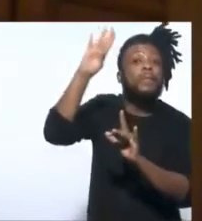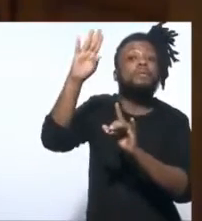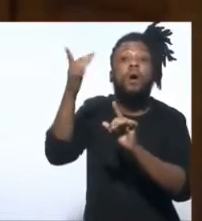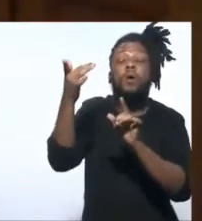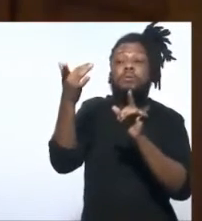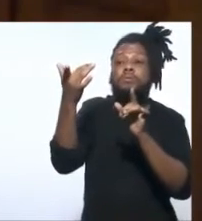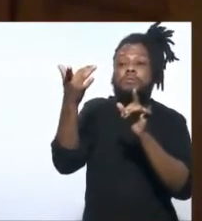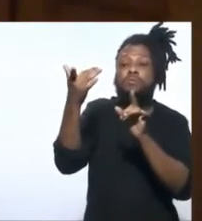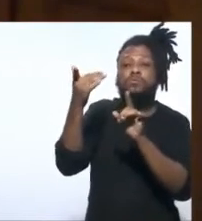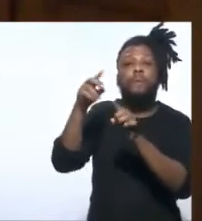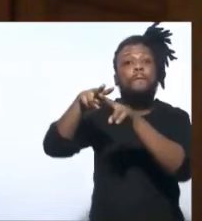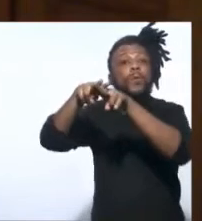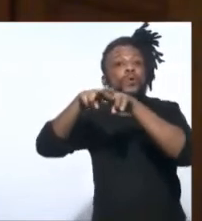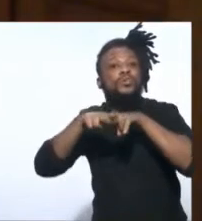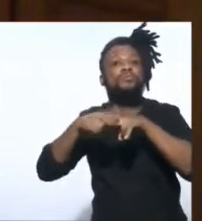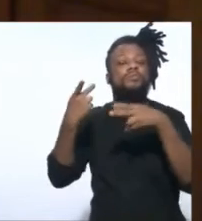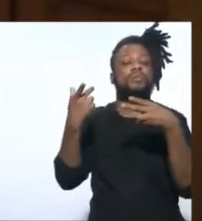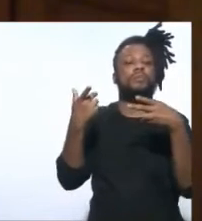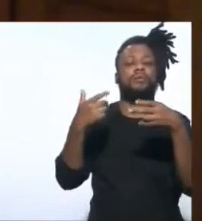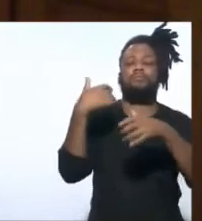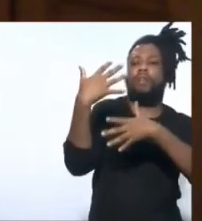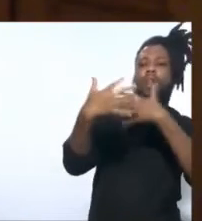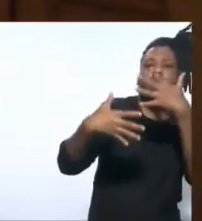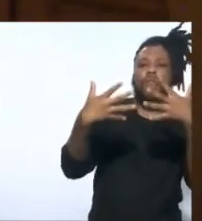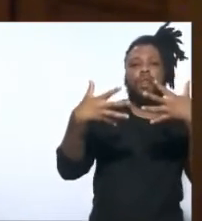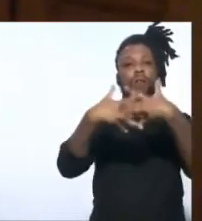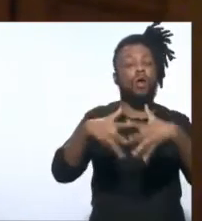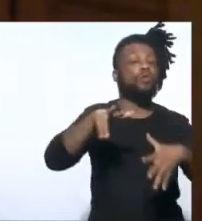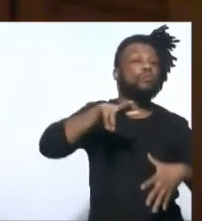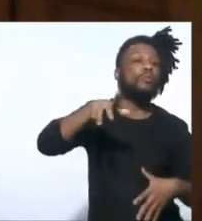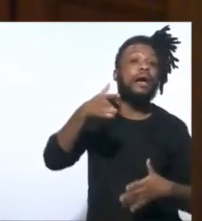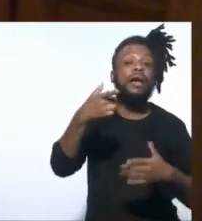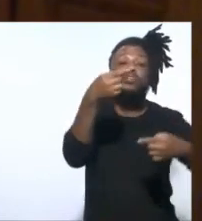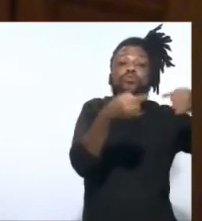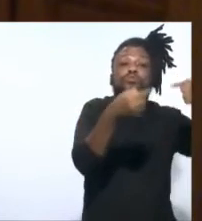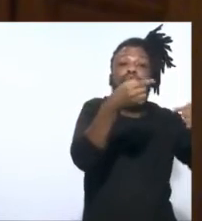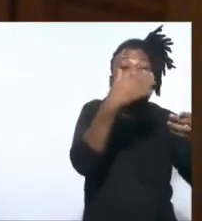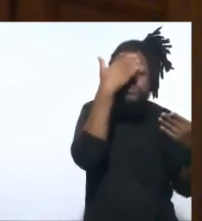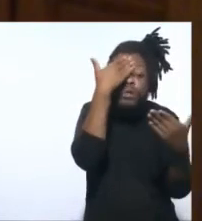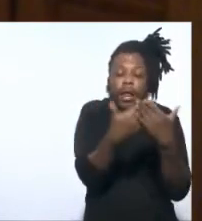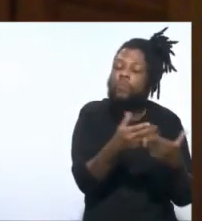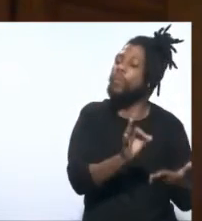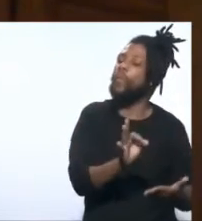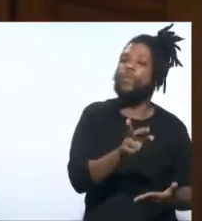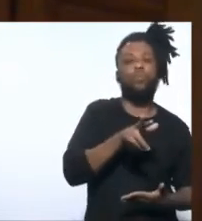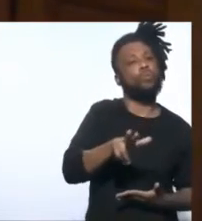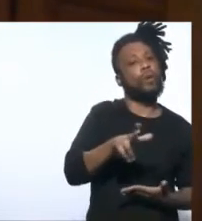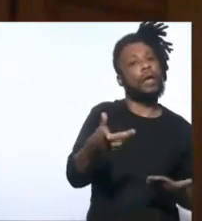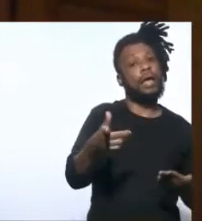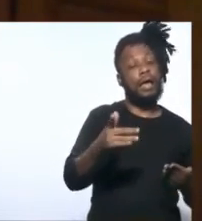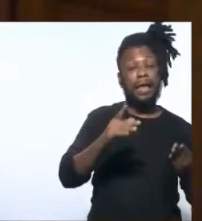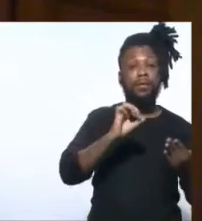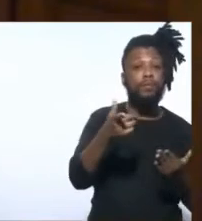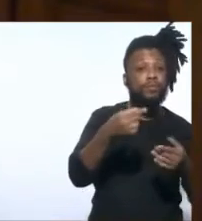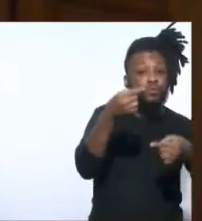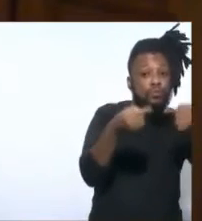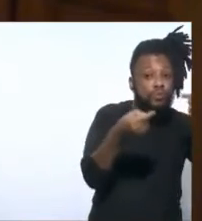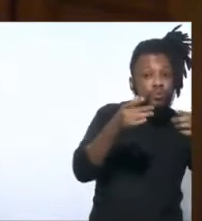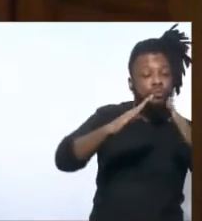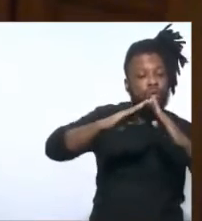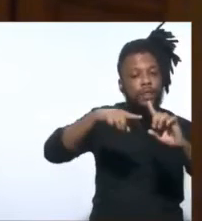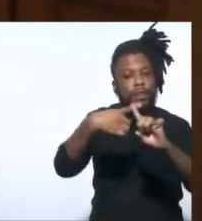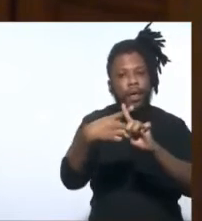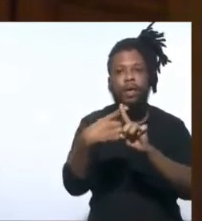desunião. Claro que nós não estamos discutindo o credo, estamos discutindo se a igreja fica